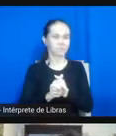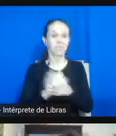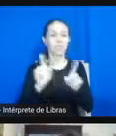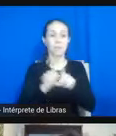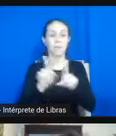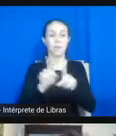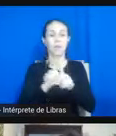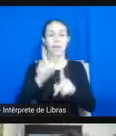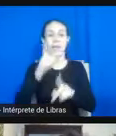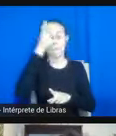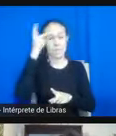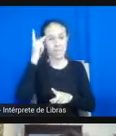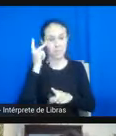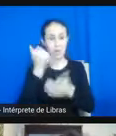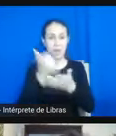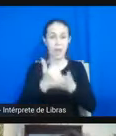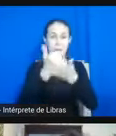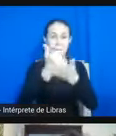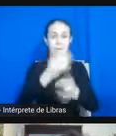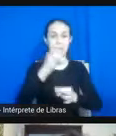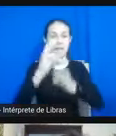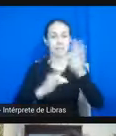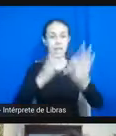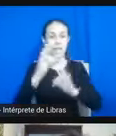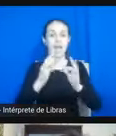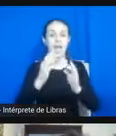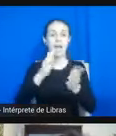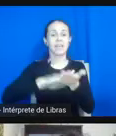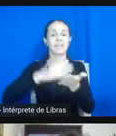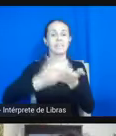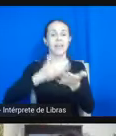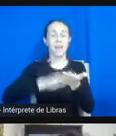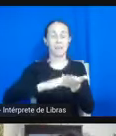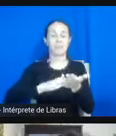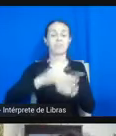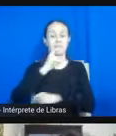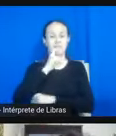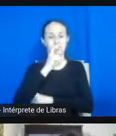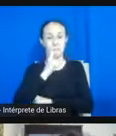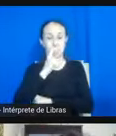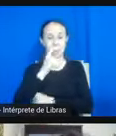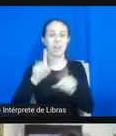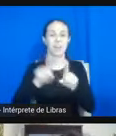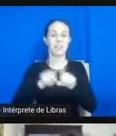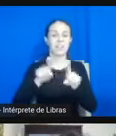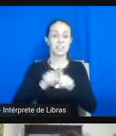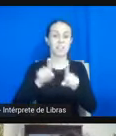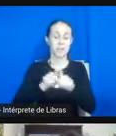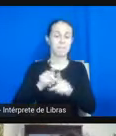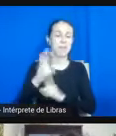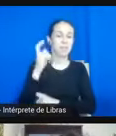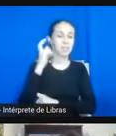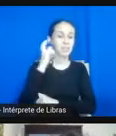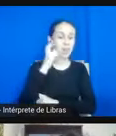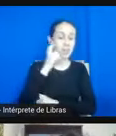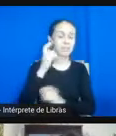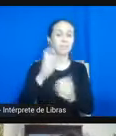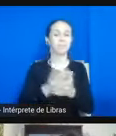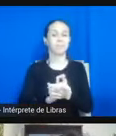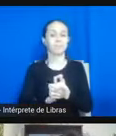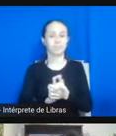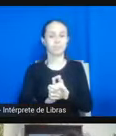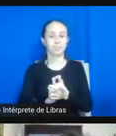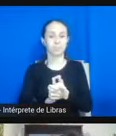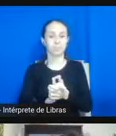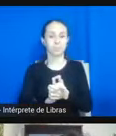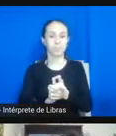às intérpretes de Libras à Juliana e à Joelaine e ao pessoal que enfim todo